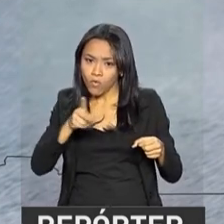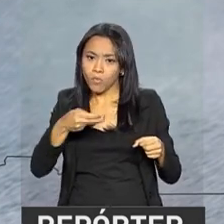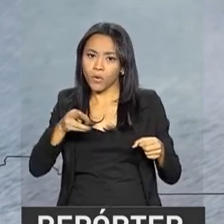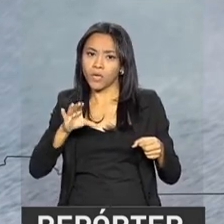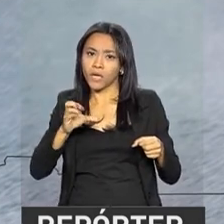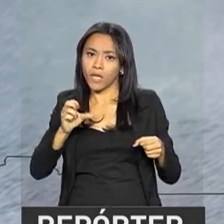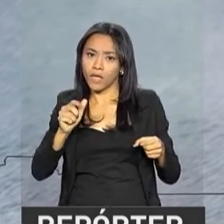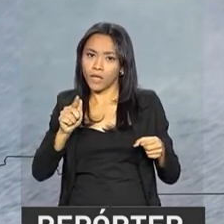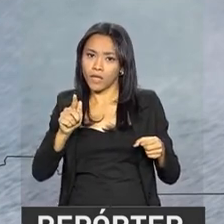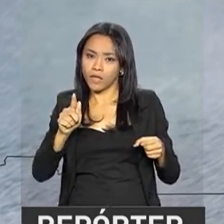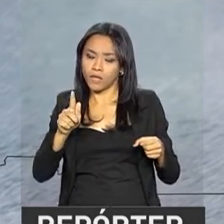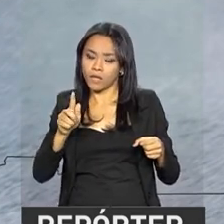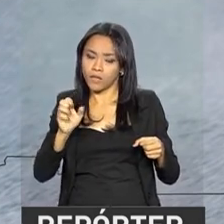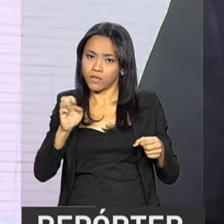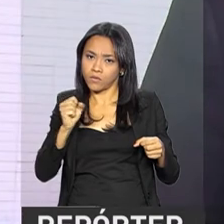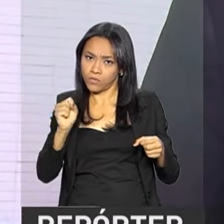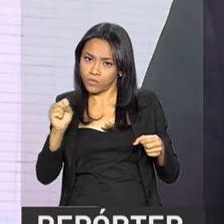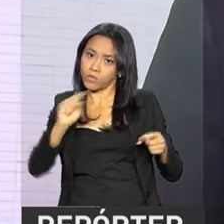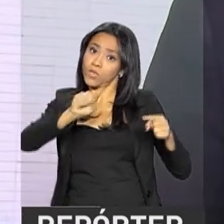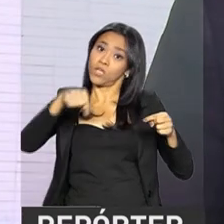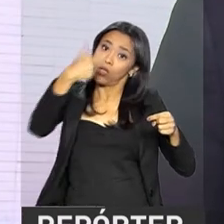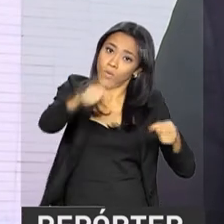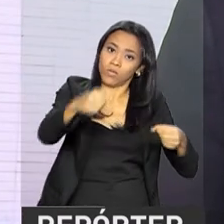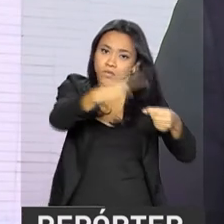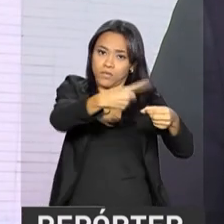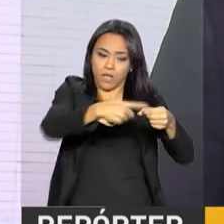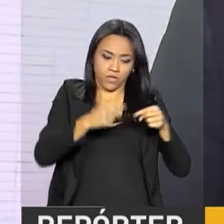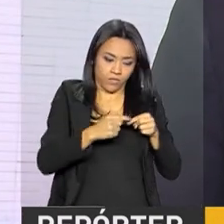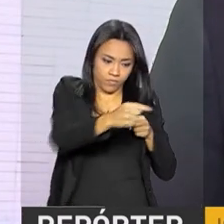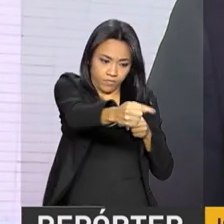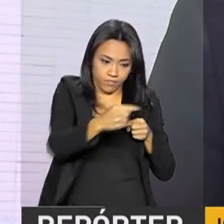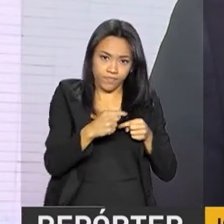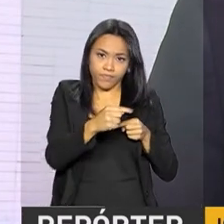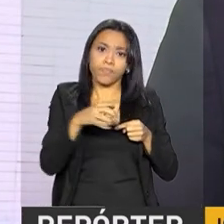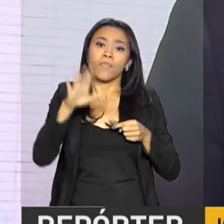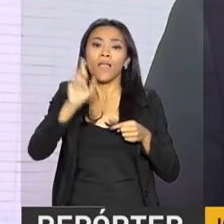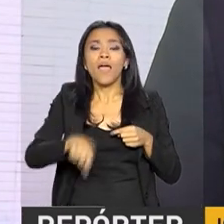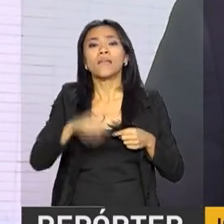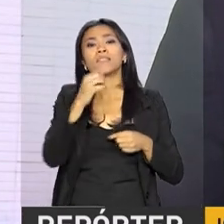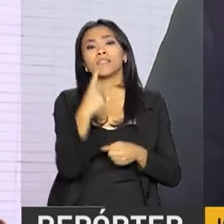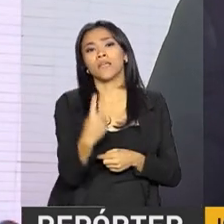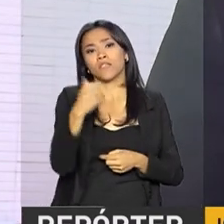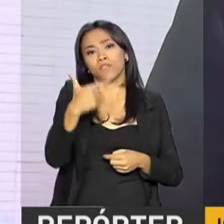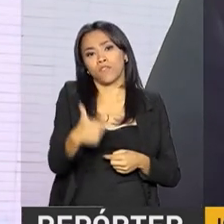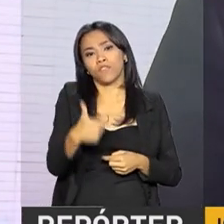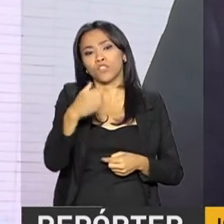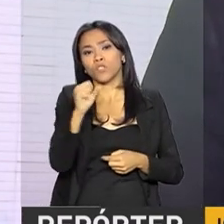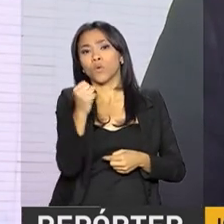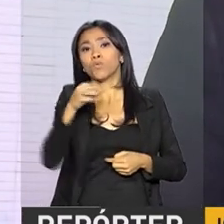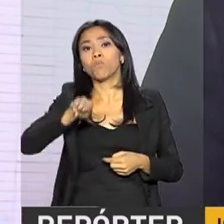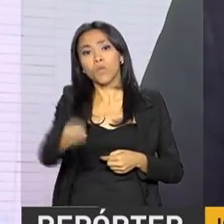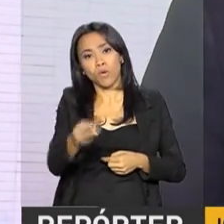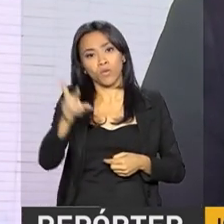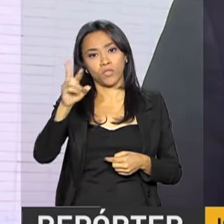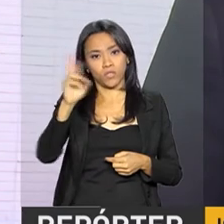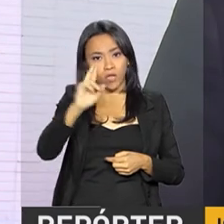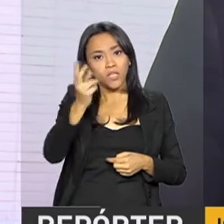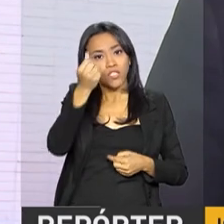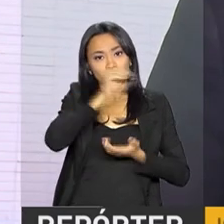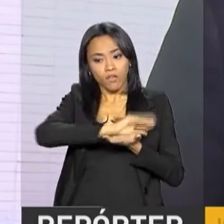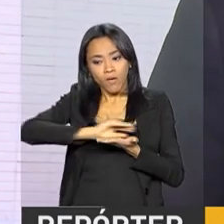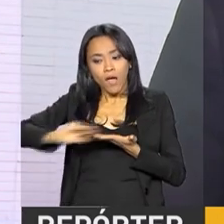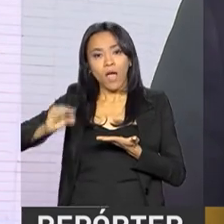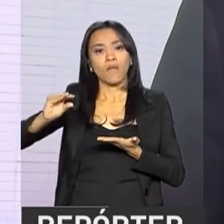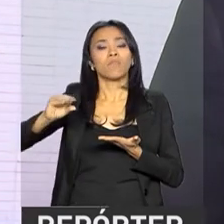Lauro, no sudoeste do estado. São 128 milhões de reais destinados ao Exército Brasileiro para a